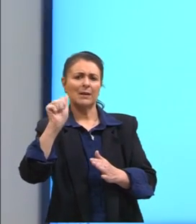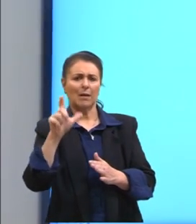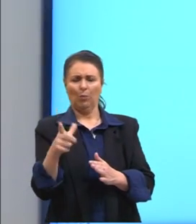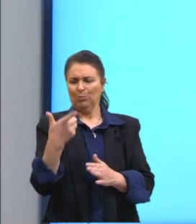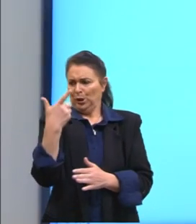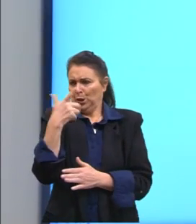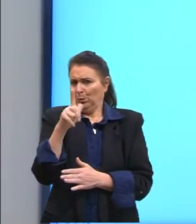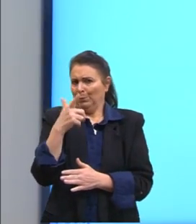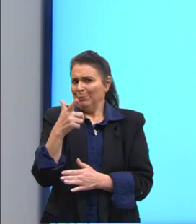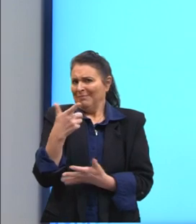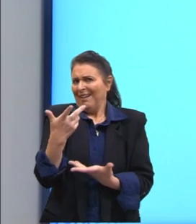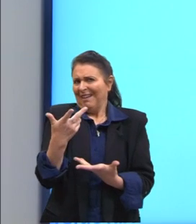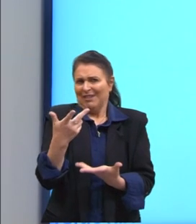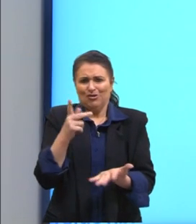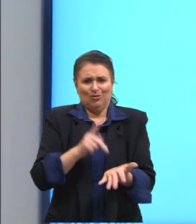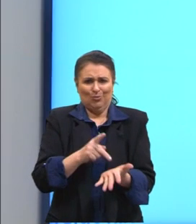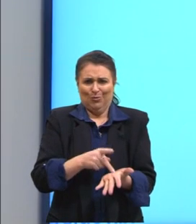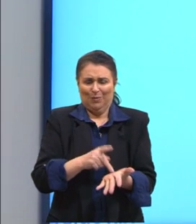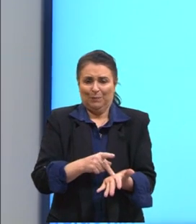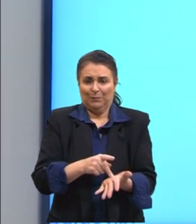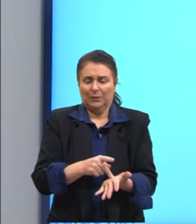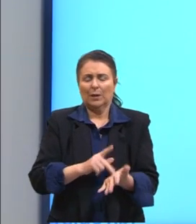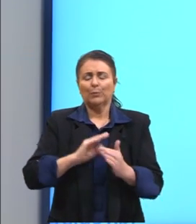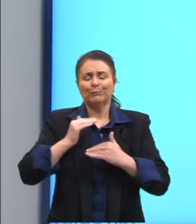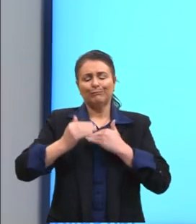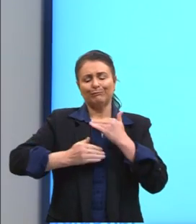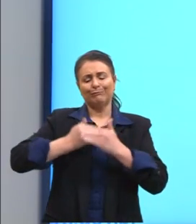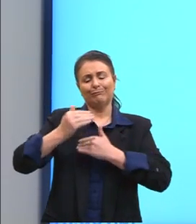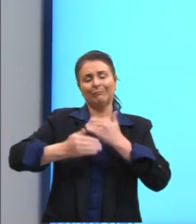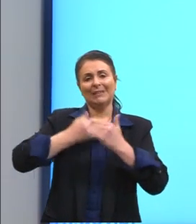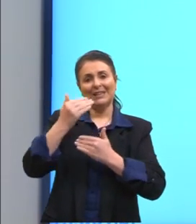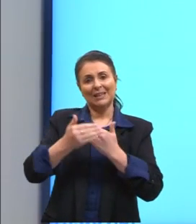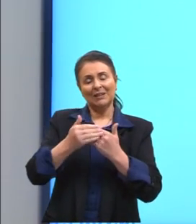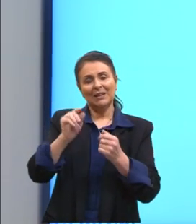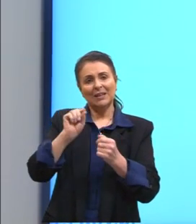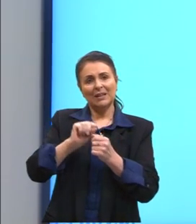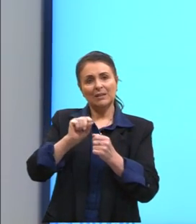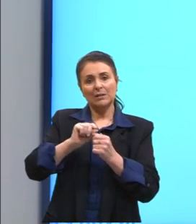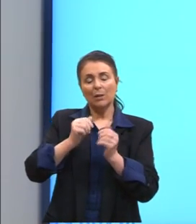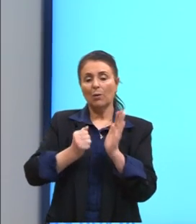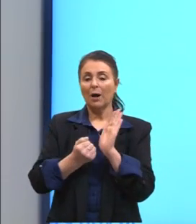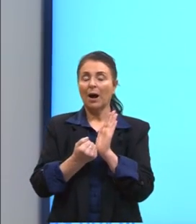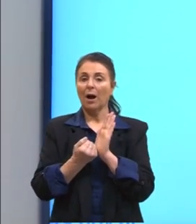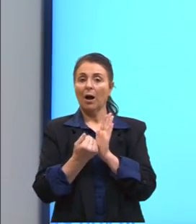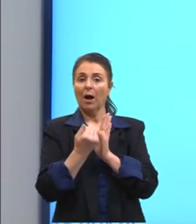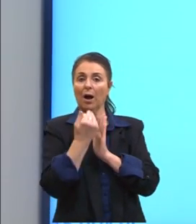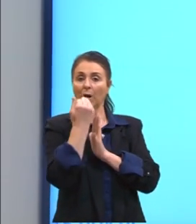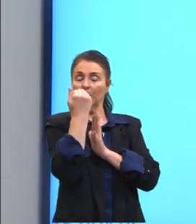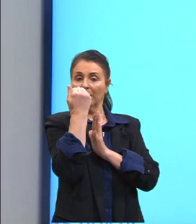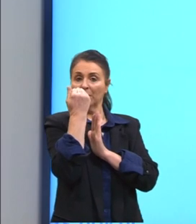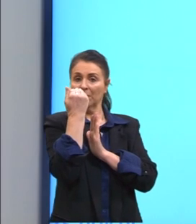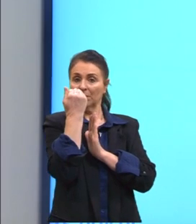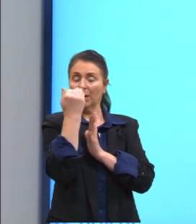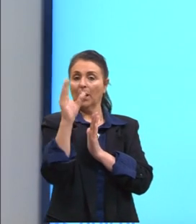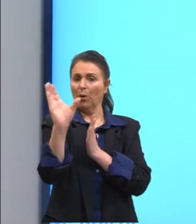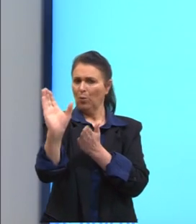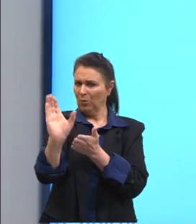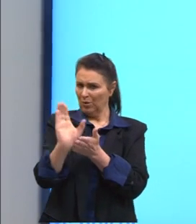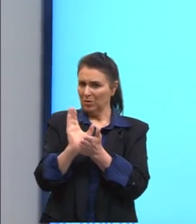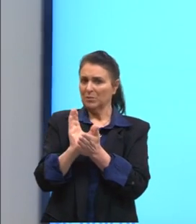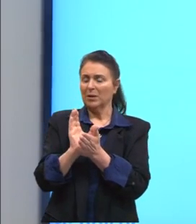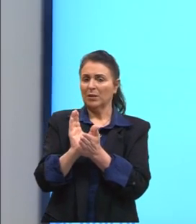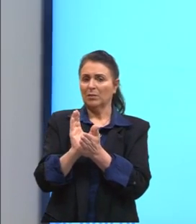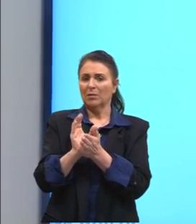Depois passou um tempo, né? O pessoal começou, na verdade, a se dedicar a aumentar o rendimento, né? E não deixar ele 100%, porque